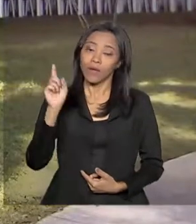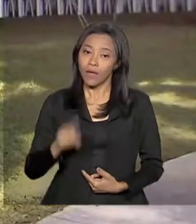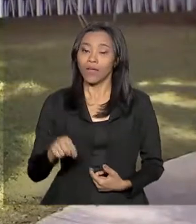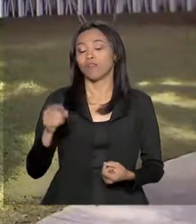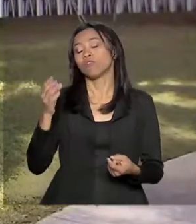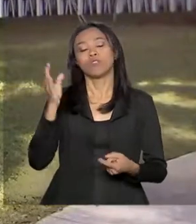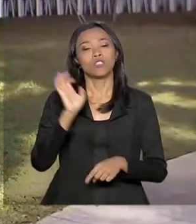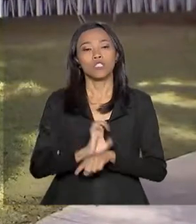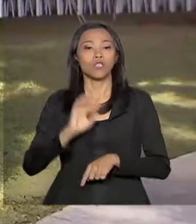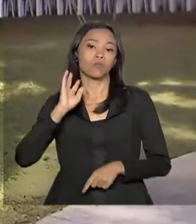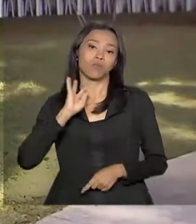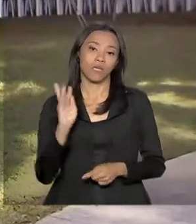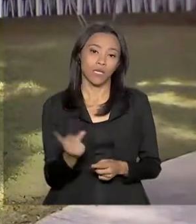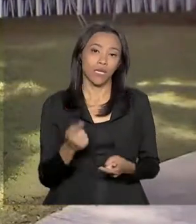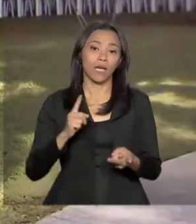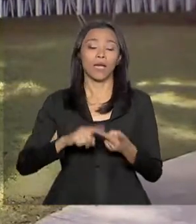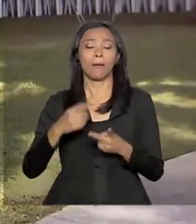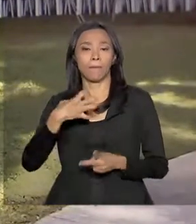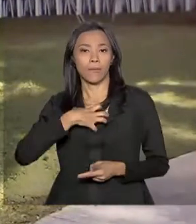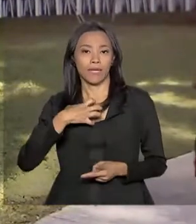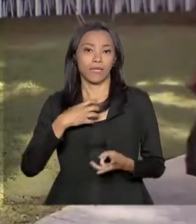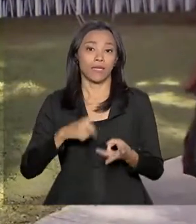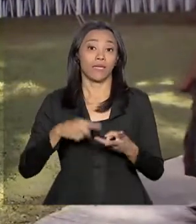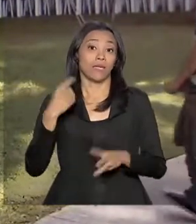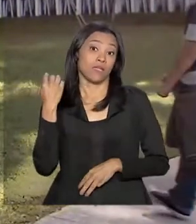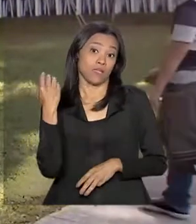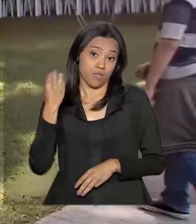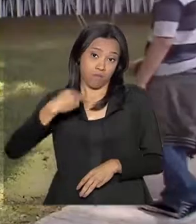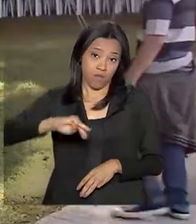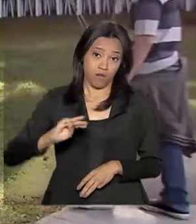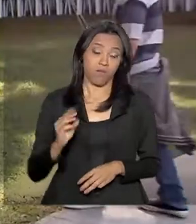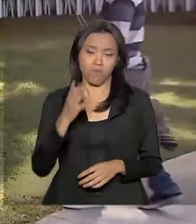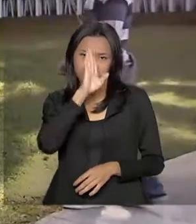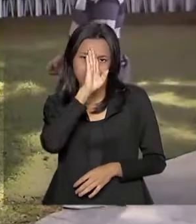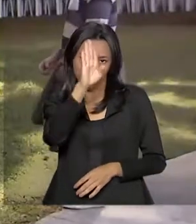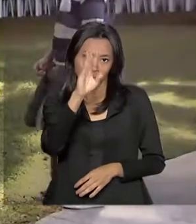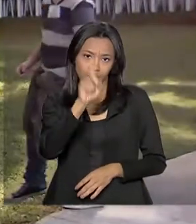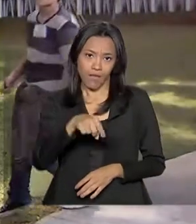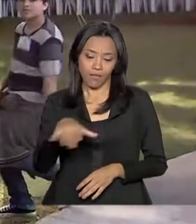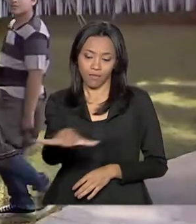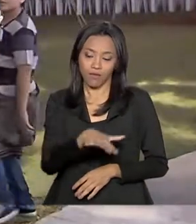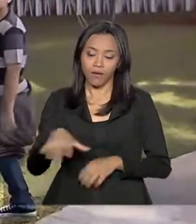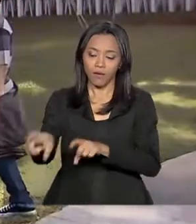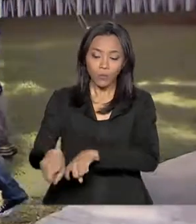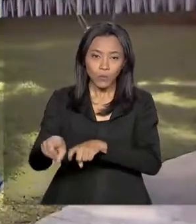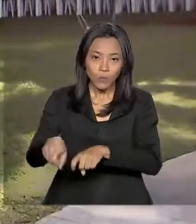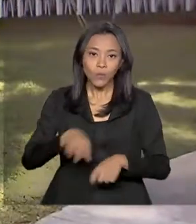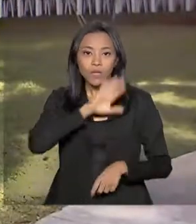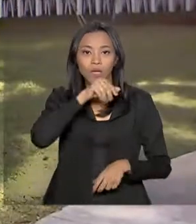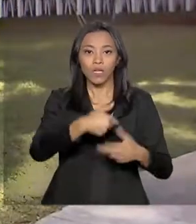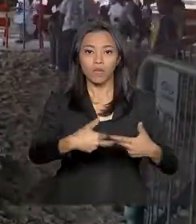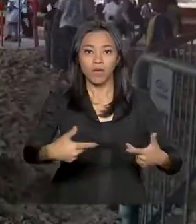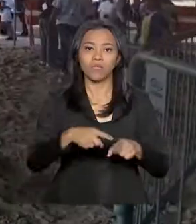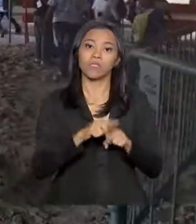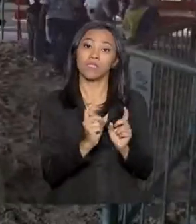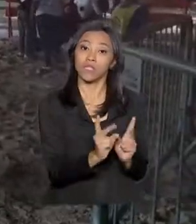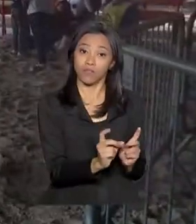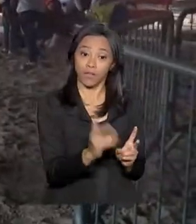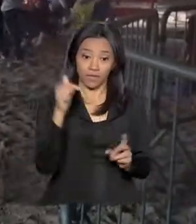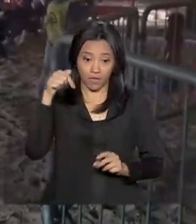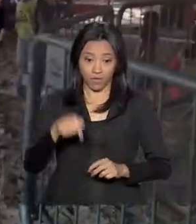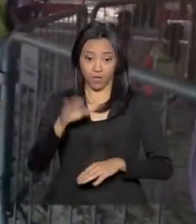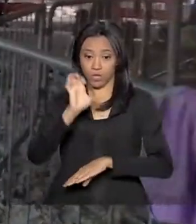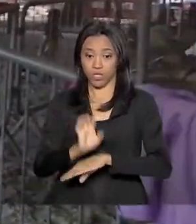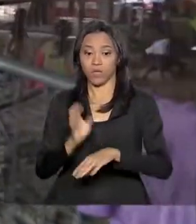Minas Gerais, Bahia e Maranhão. As principais ocupações são agricultura, pecuária e comércio. Aqui em São